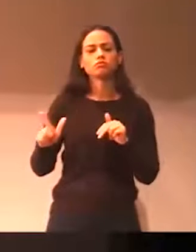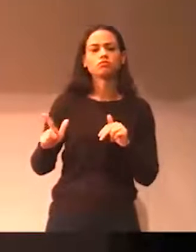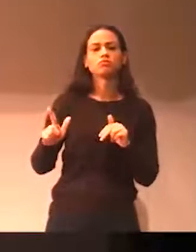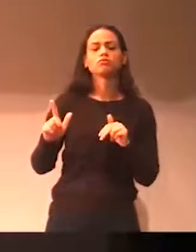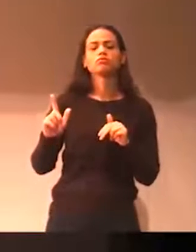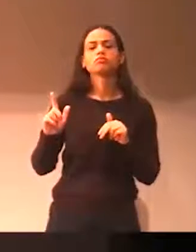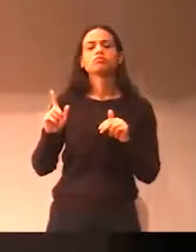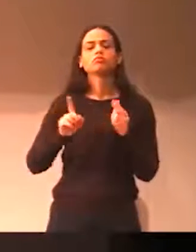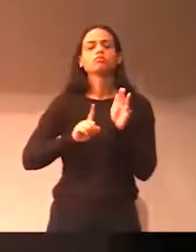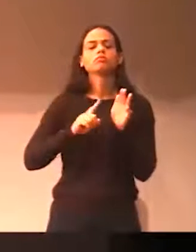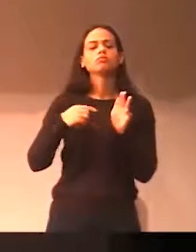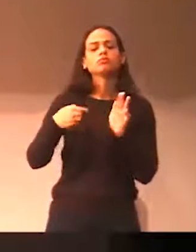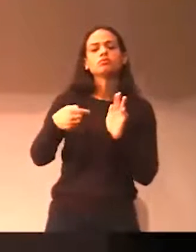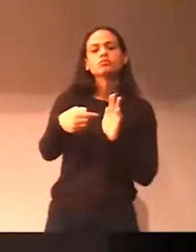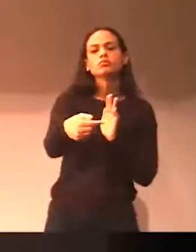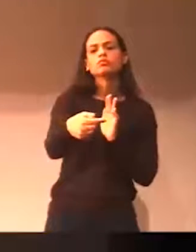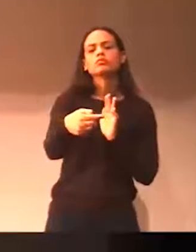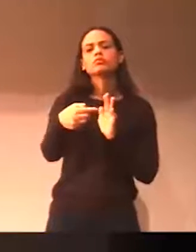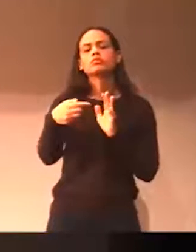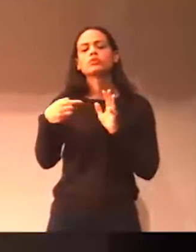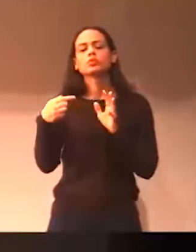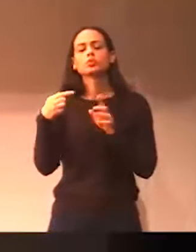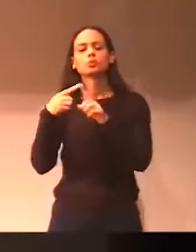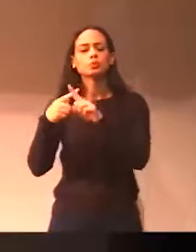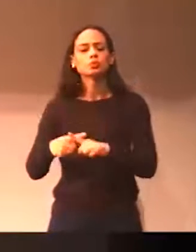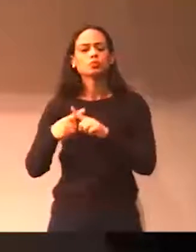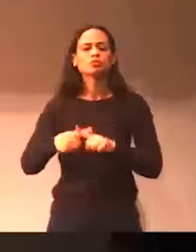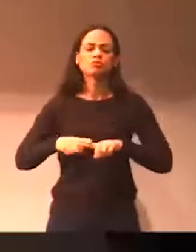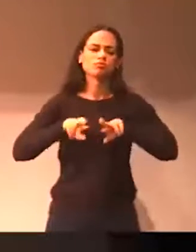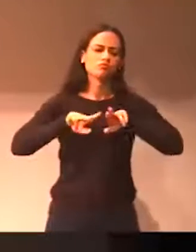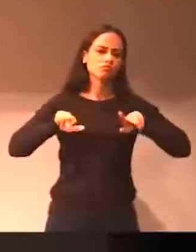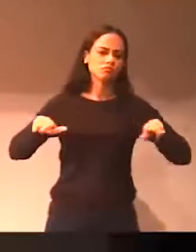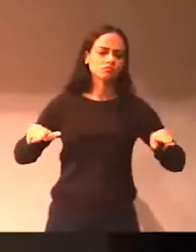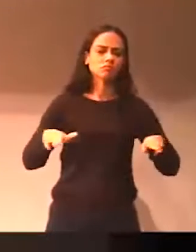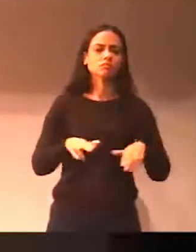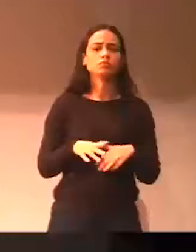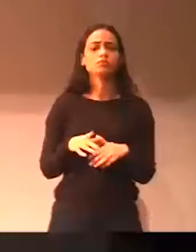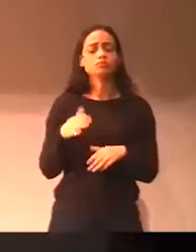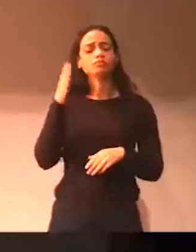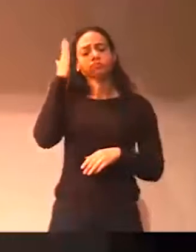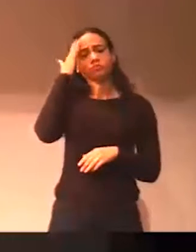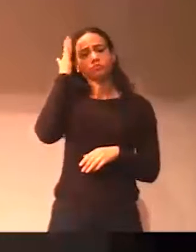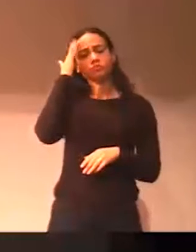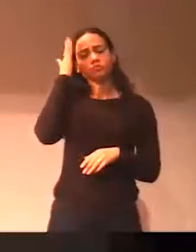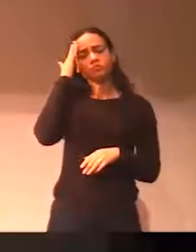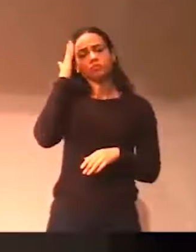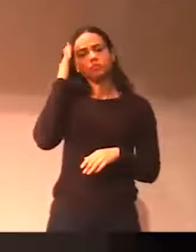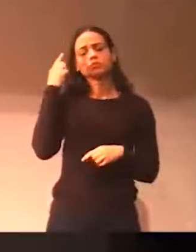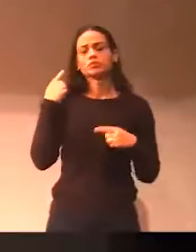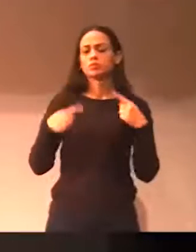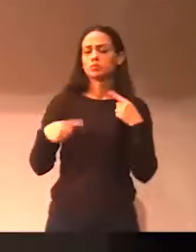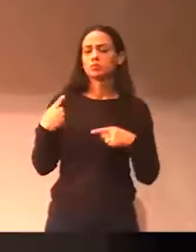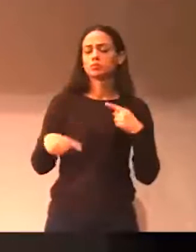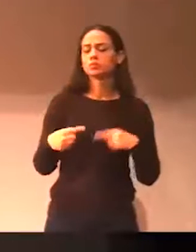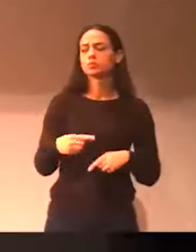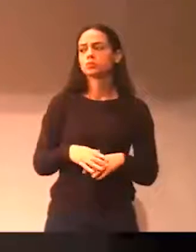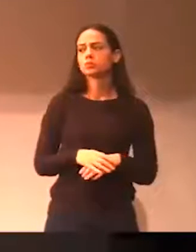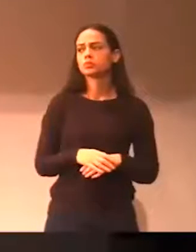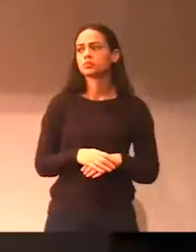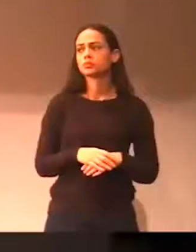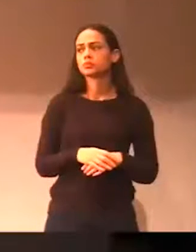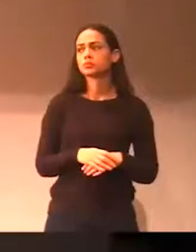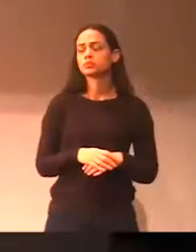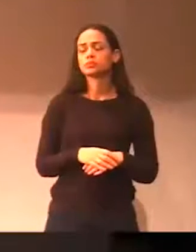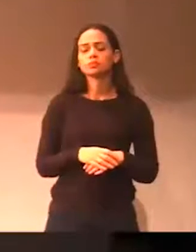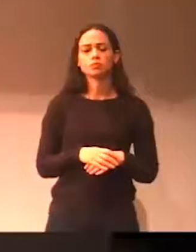tempo a gente consegue mandar nos jogos abertos, e aqui eu entendo a questão política, mas a gente não pode se confirmar. Há algum